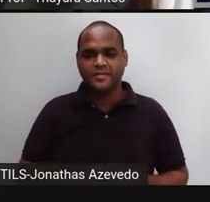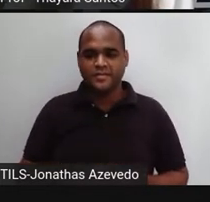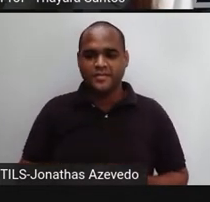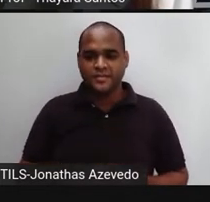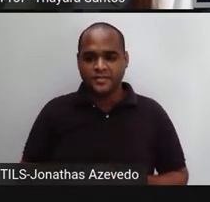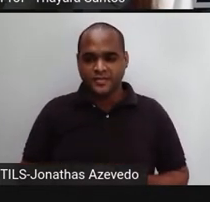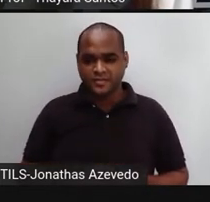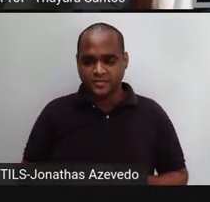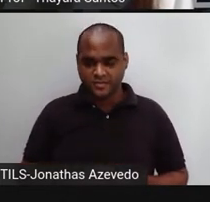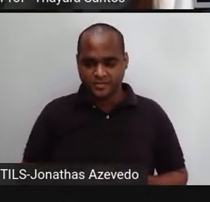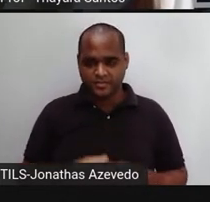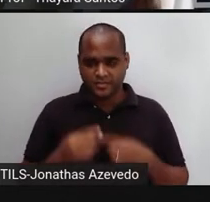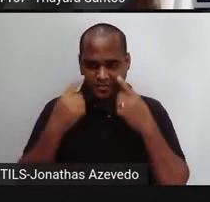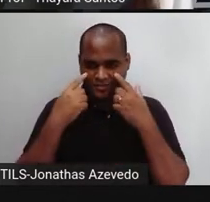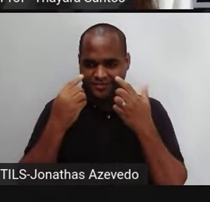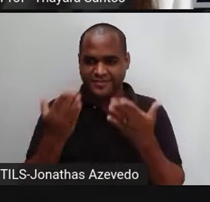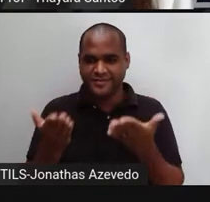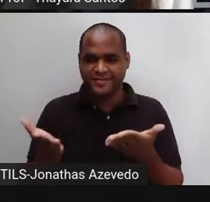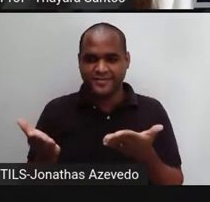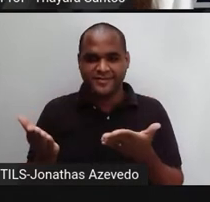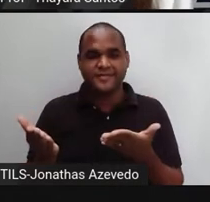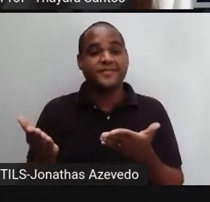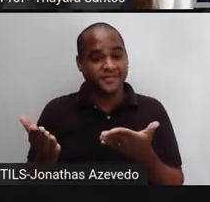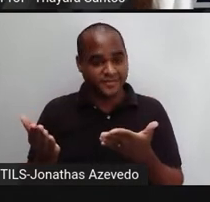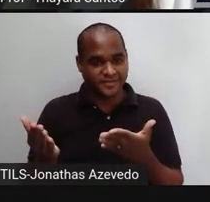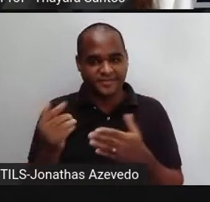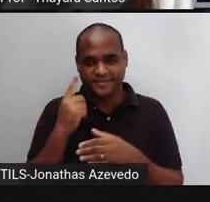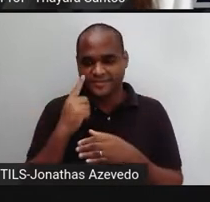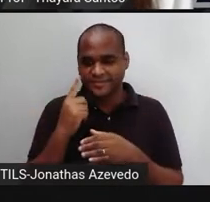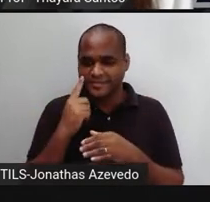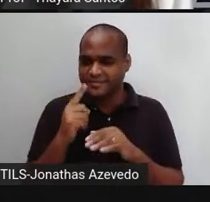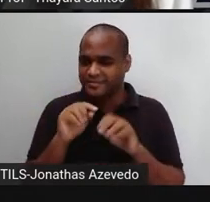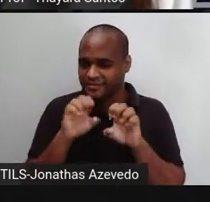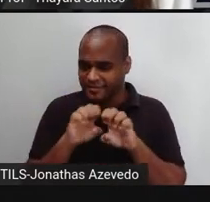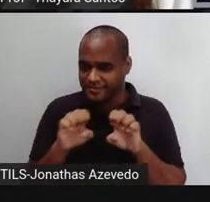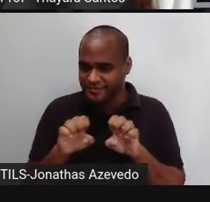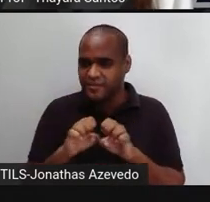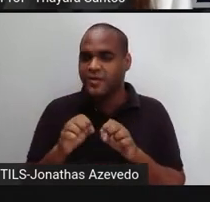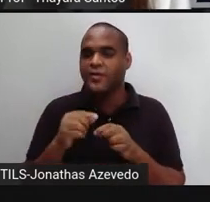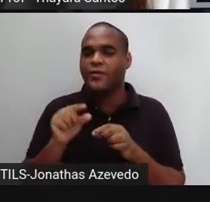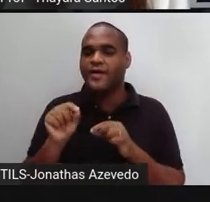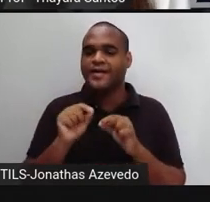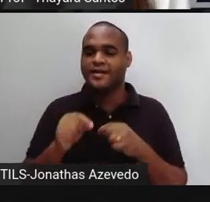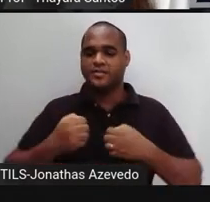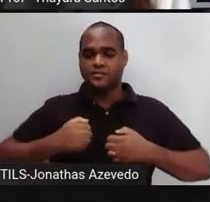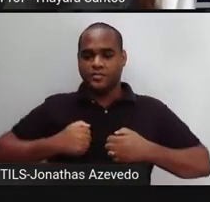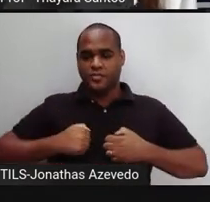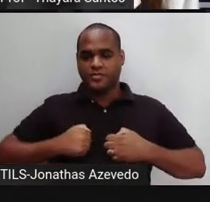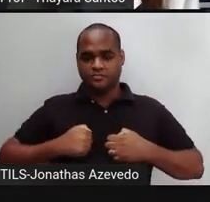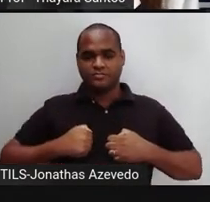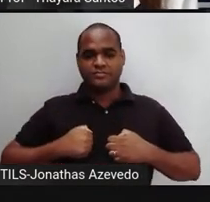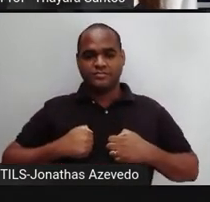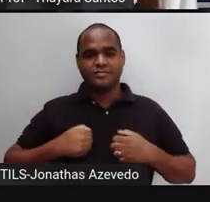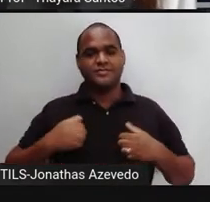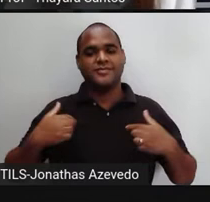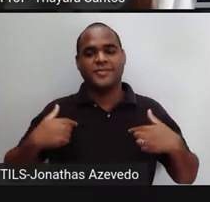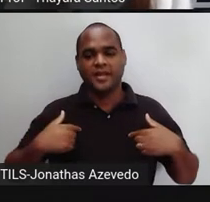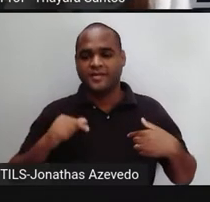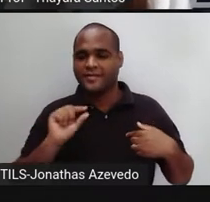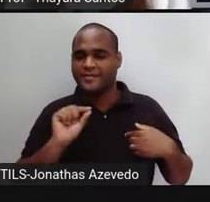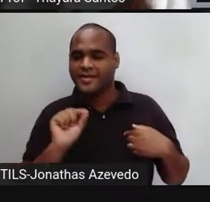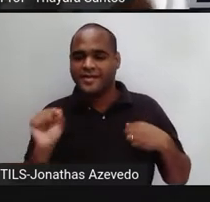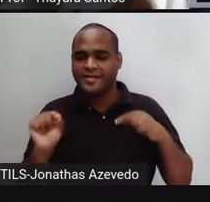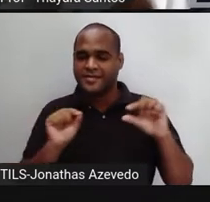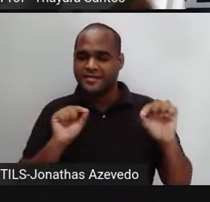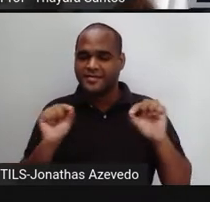tá? Então, estão aqui os alvéolos. E essa estrutura maior aqui é um pulmão. A gente tem um pulmão de cada lado. O